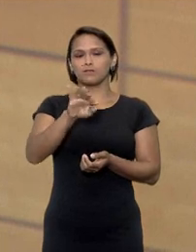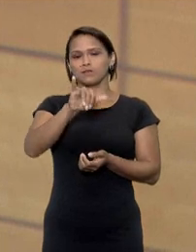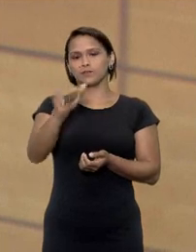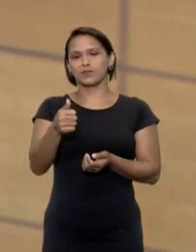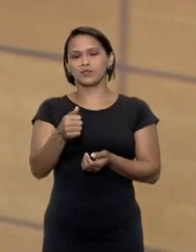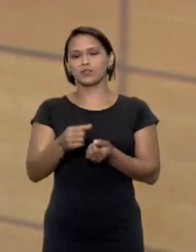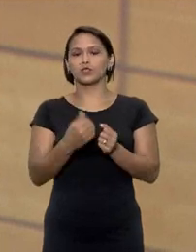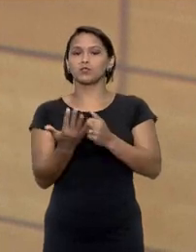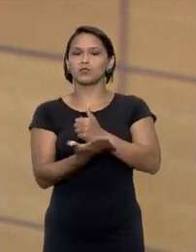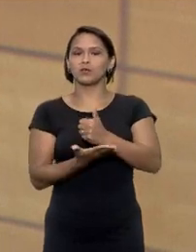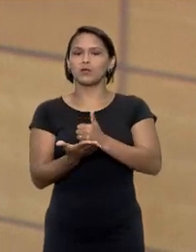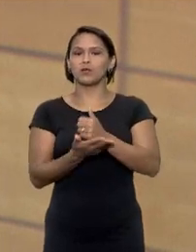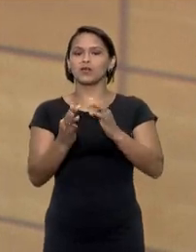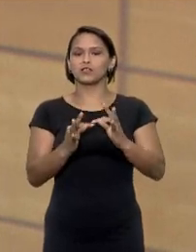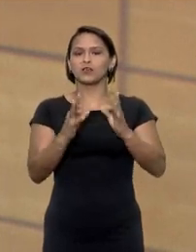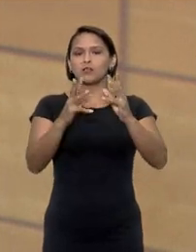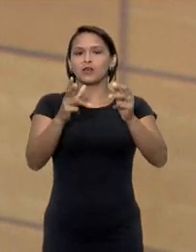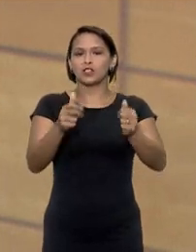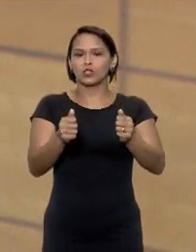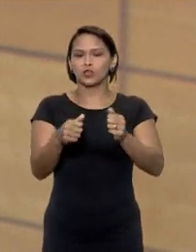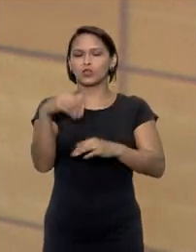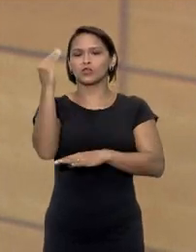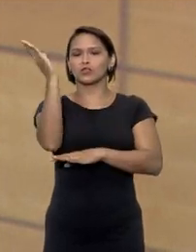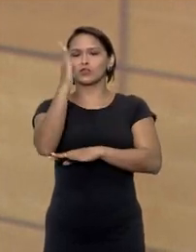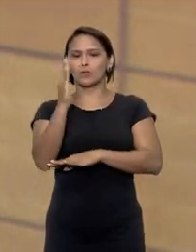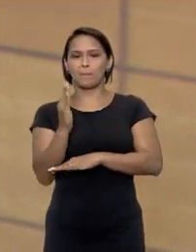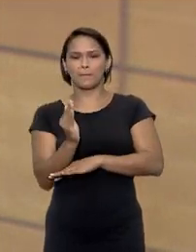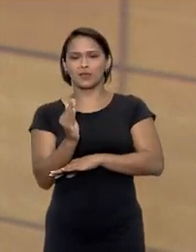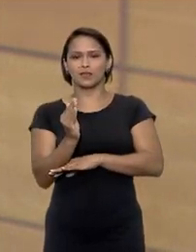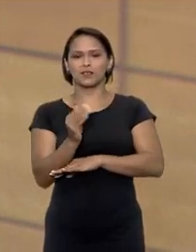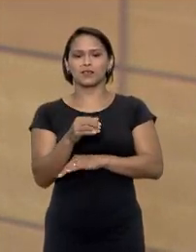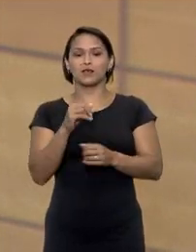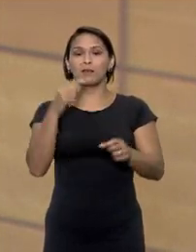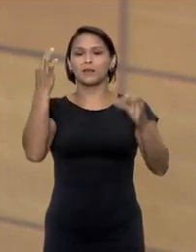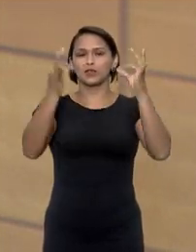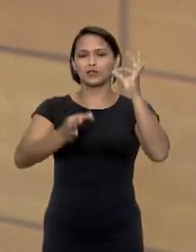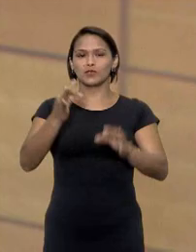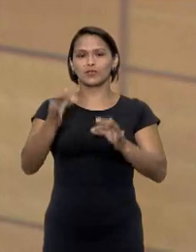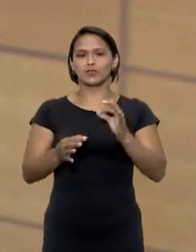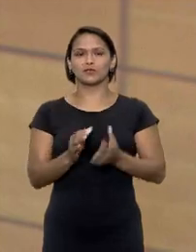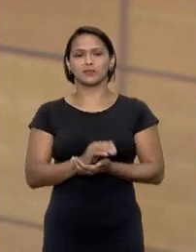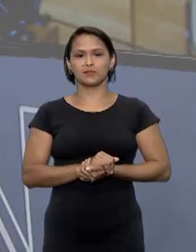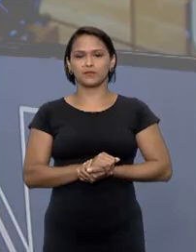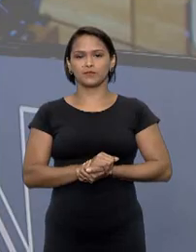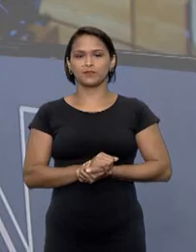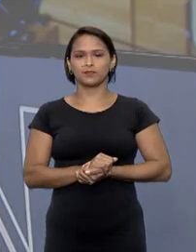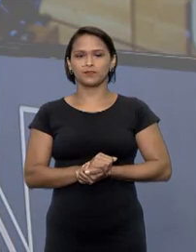o tema passa a servir como base para todos os tribunais do país para julgar em casos semelhantes